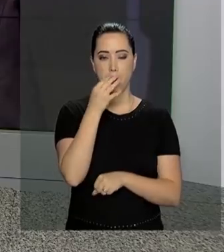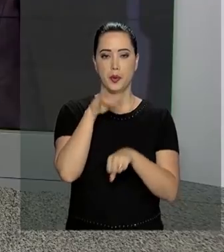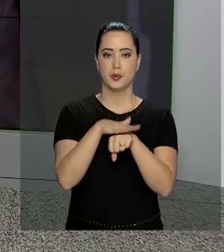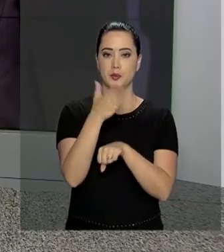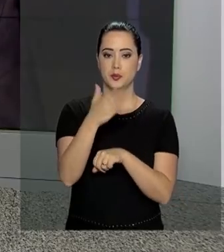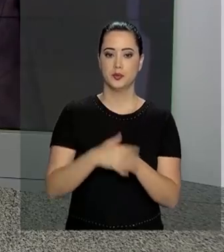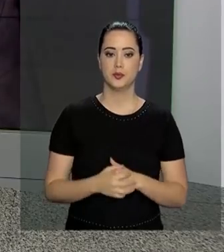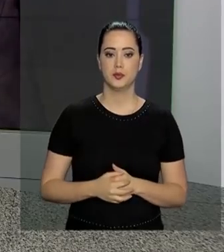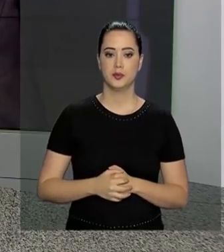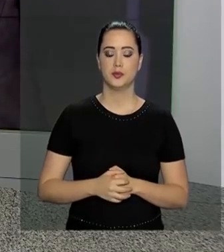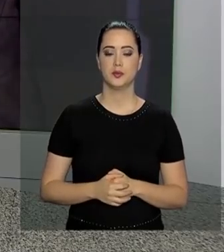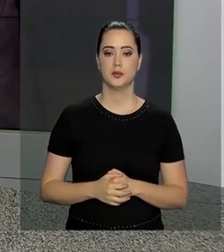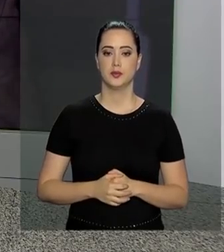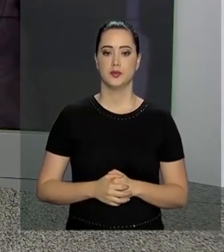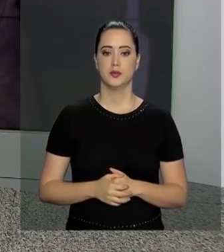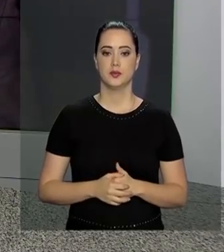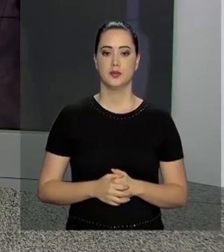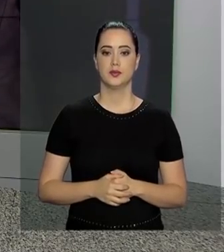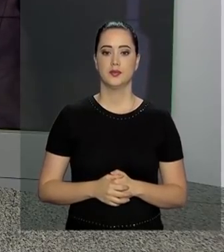Pablo.